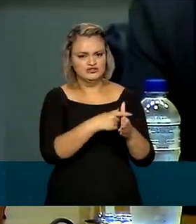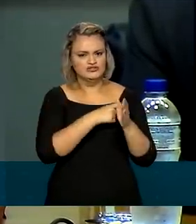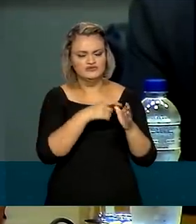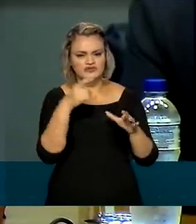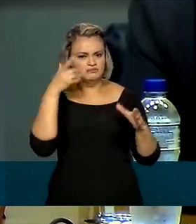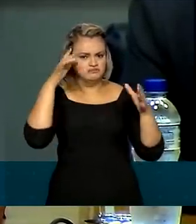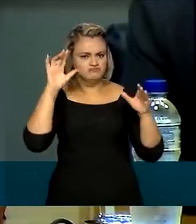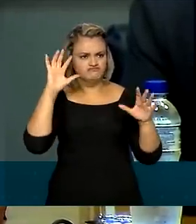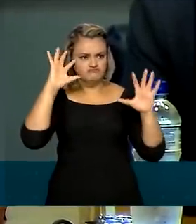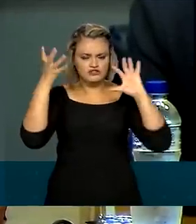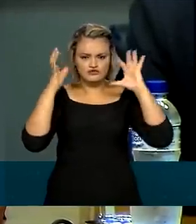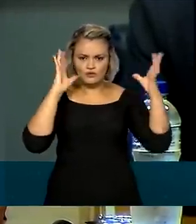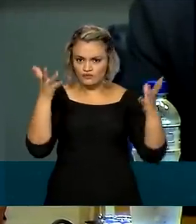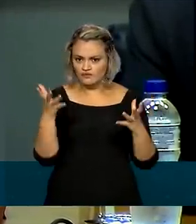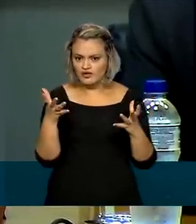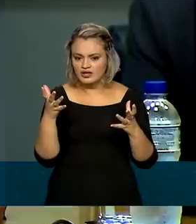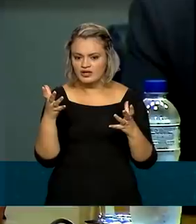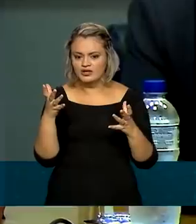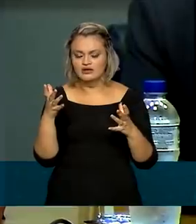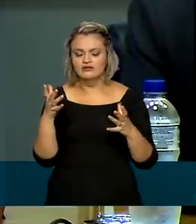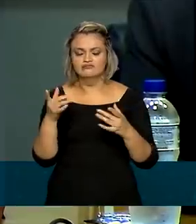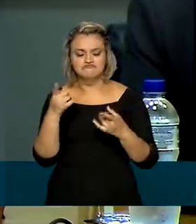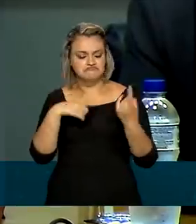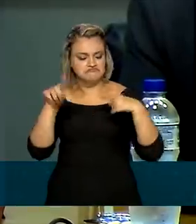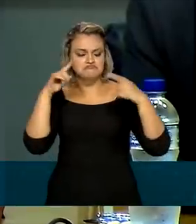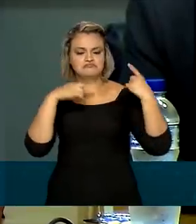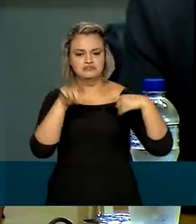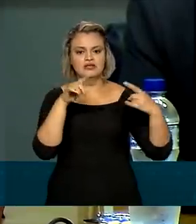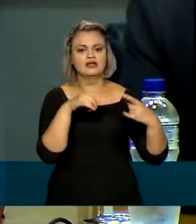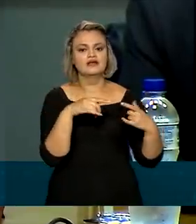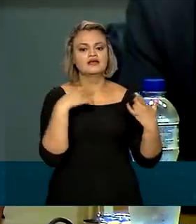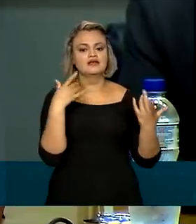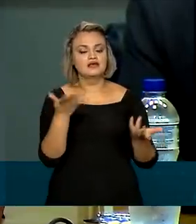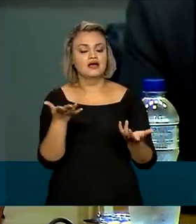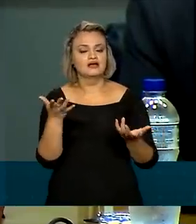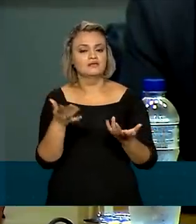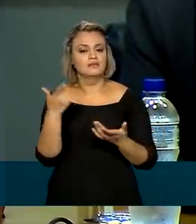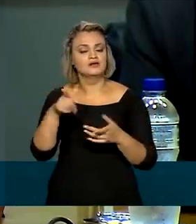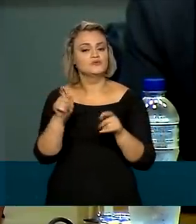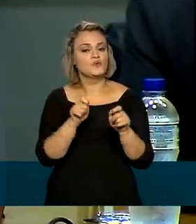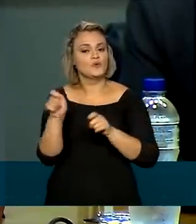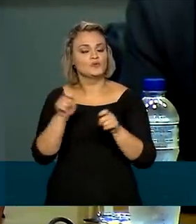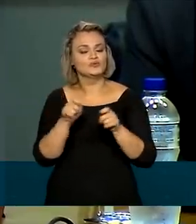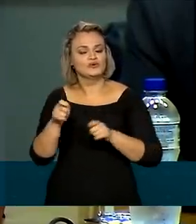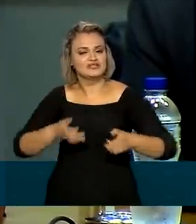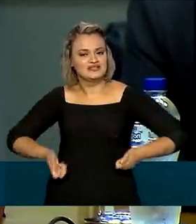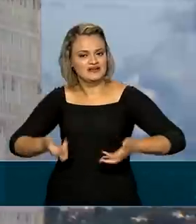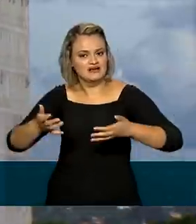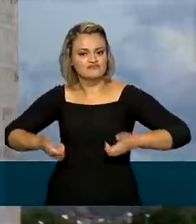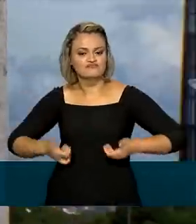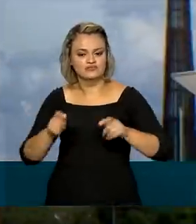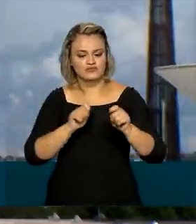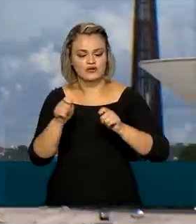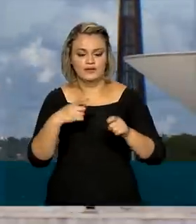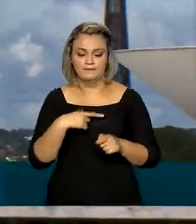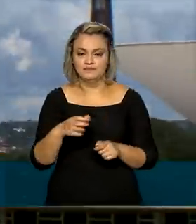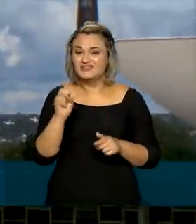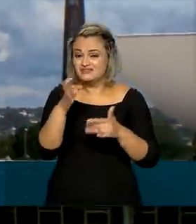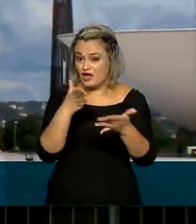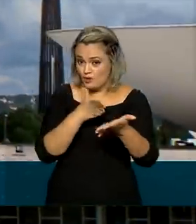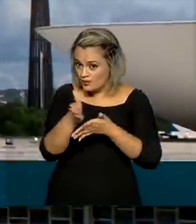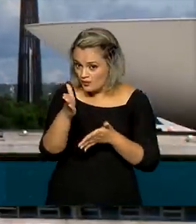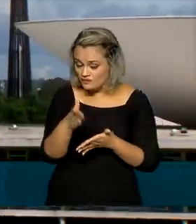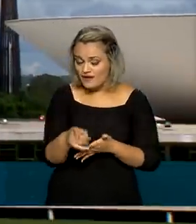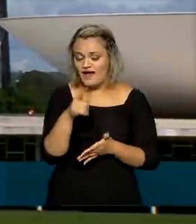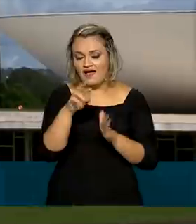que busca o superávit e um controle das despesas públicas. Se aprovada, a